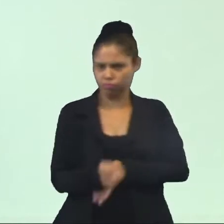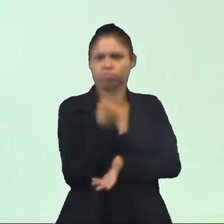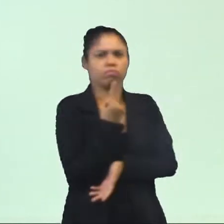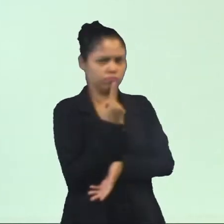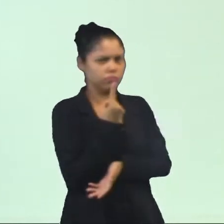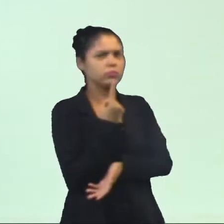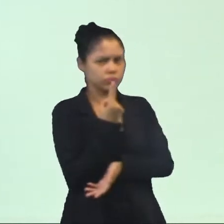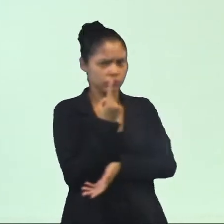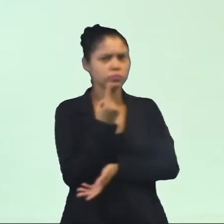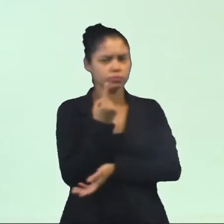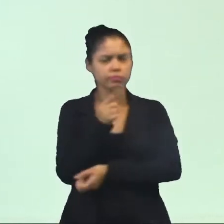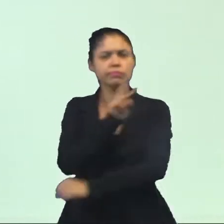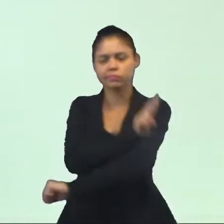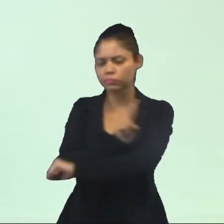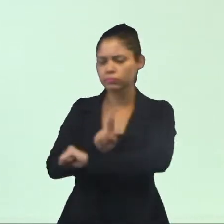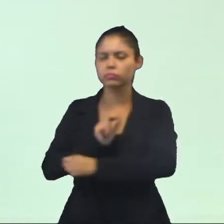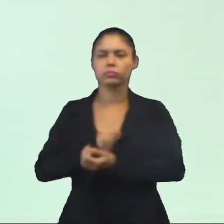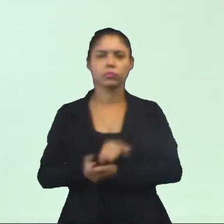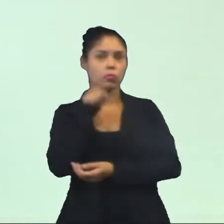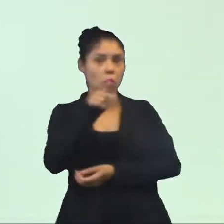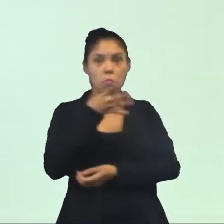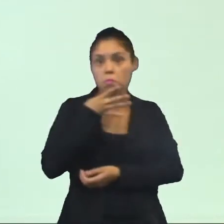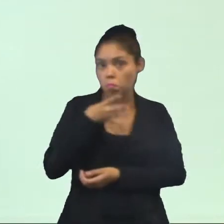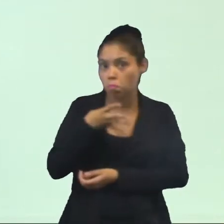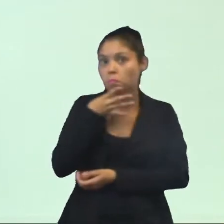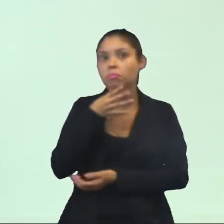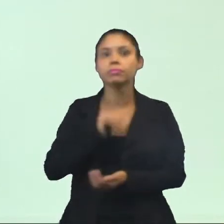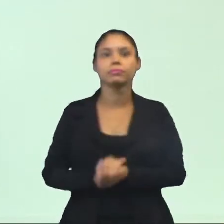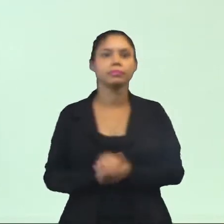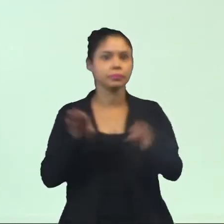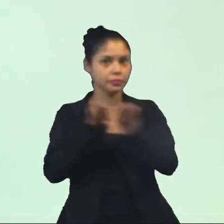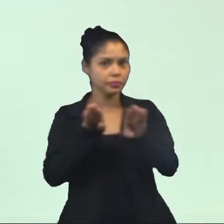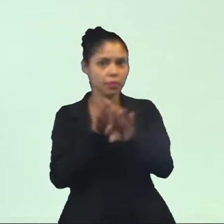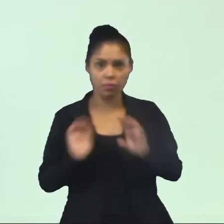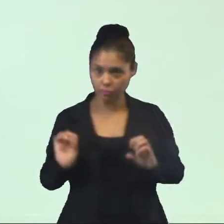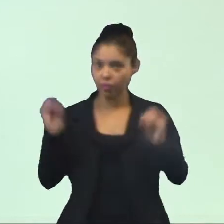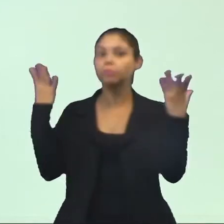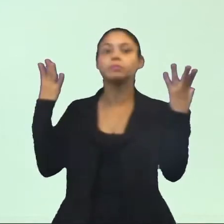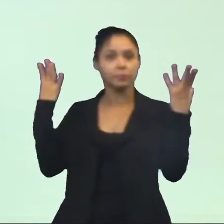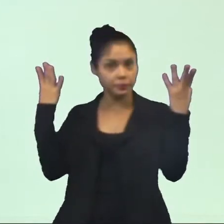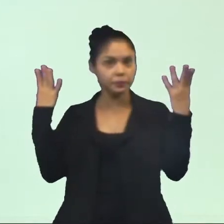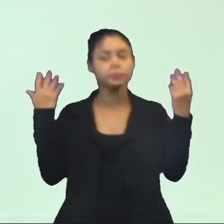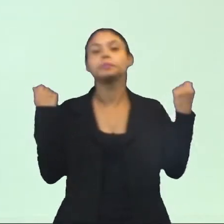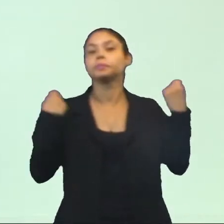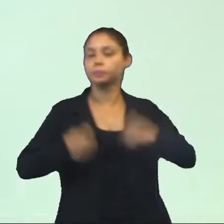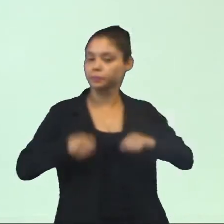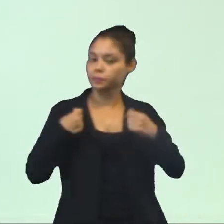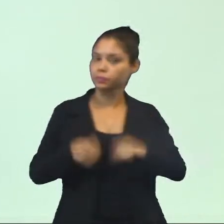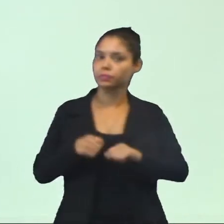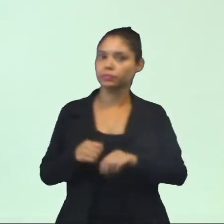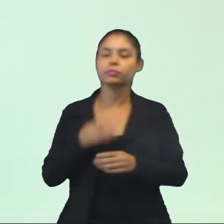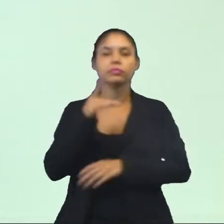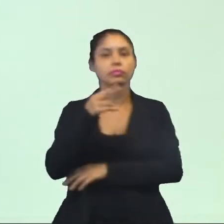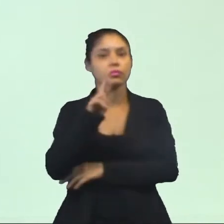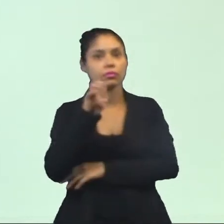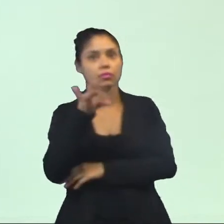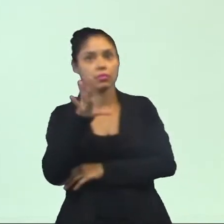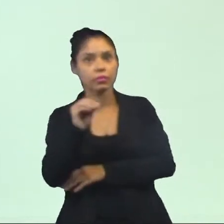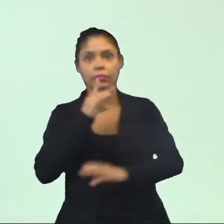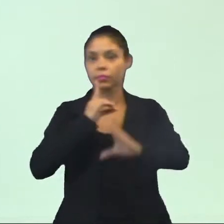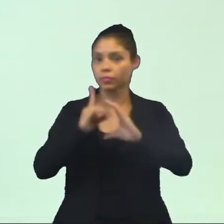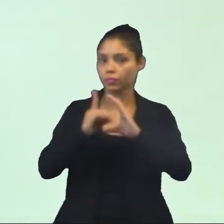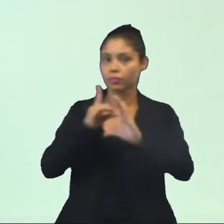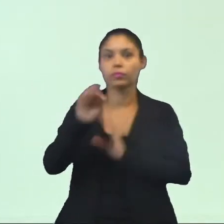nas religiões. Então você tem que conhecer as celebrações, você tem que participar até do culto,